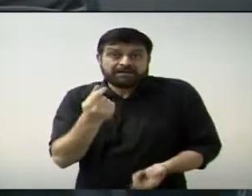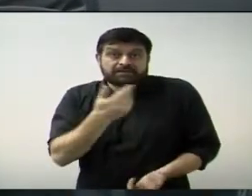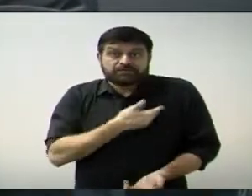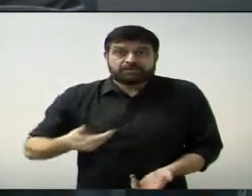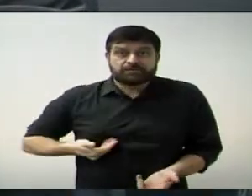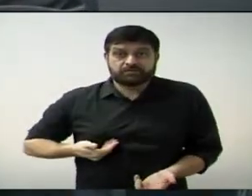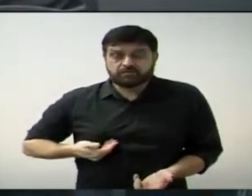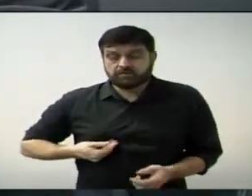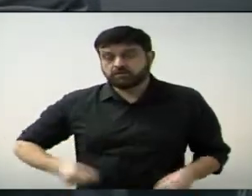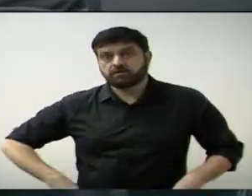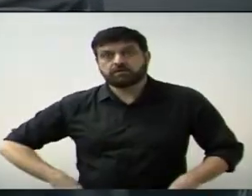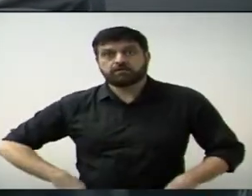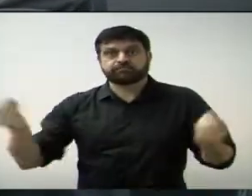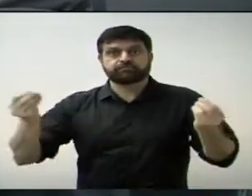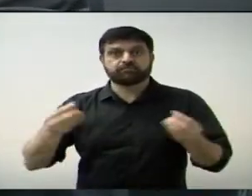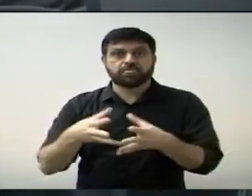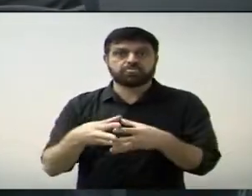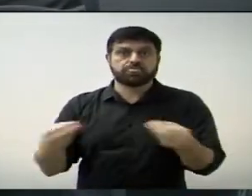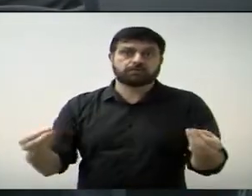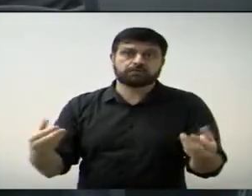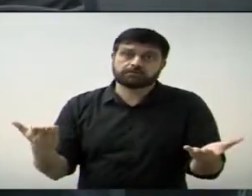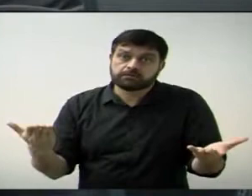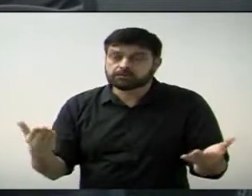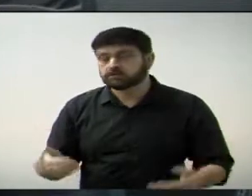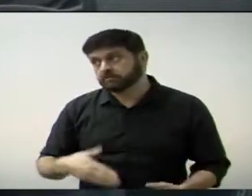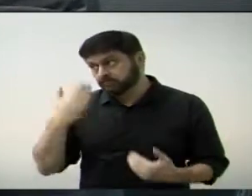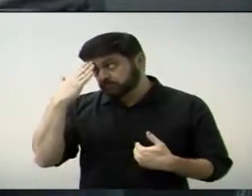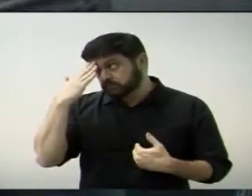público e está sendo desperdiçado. Muito obrigado.